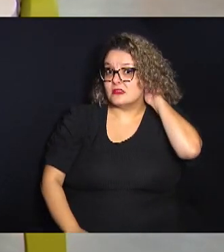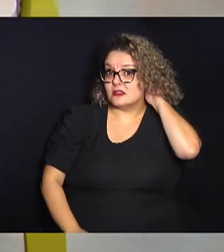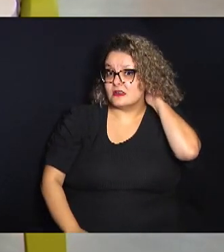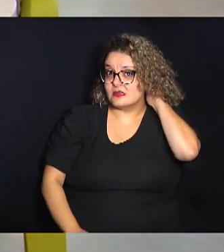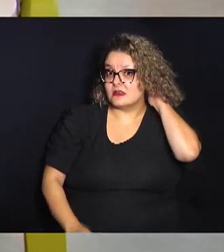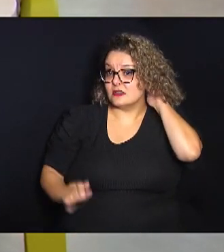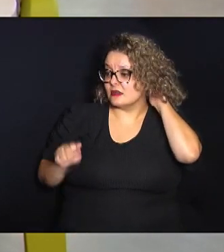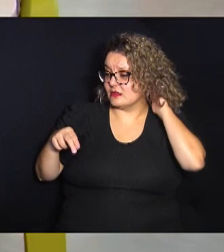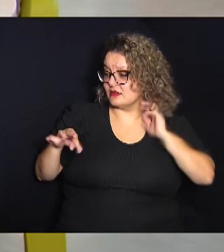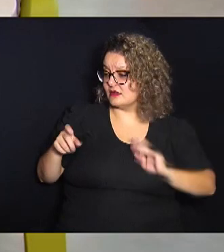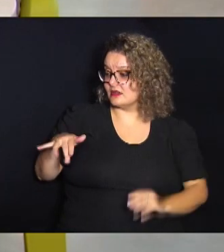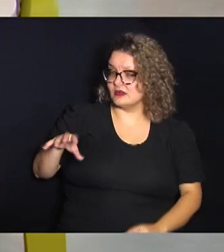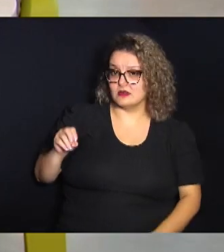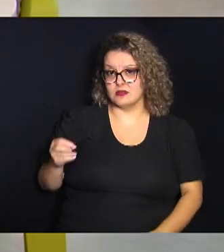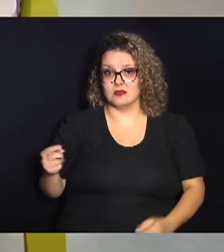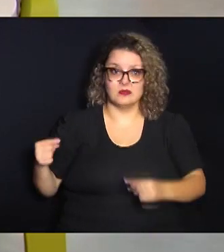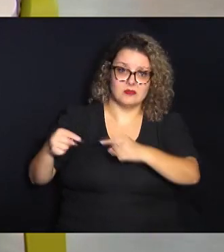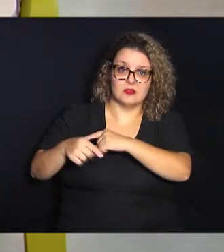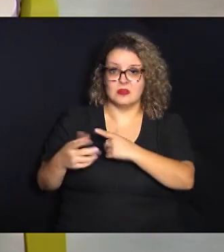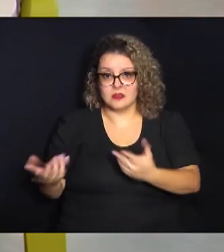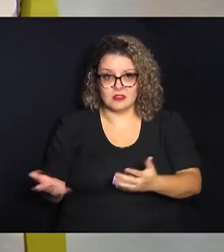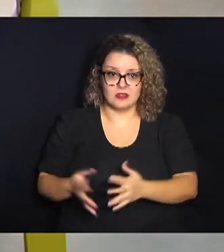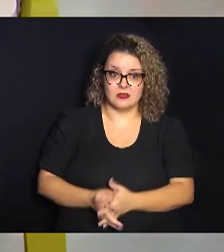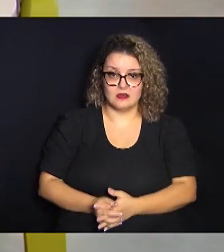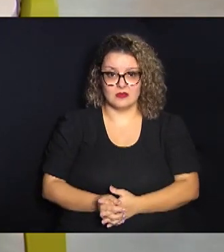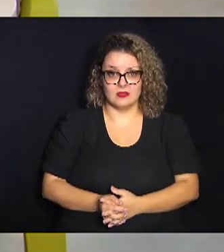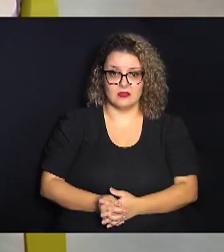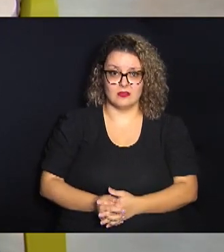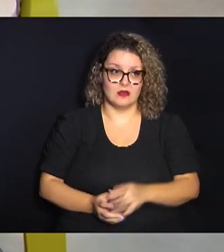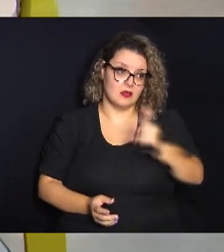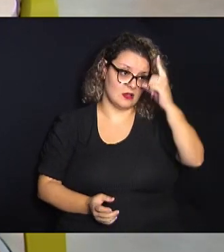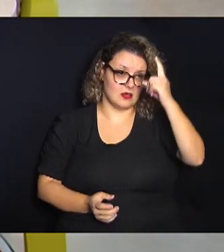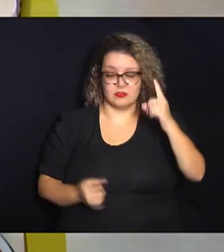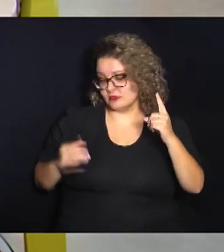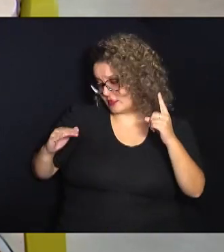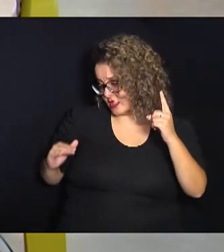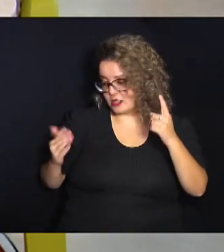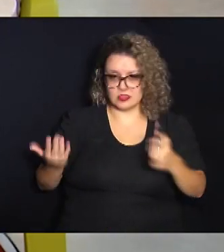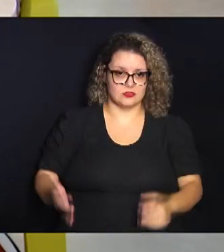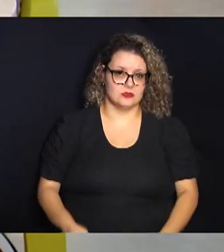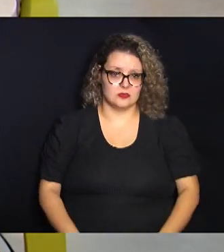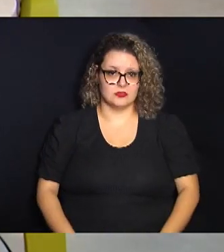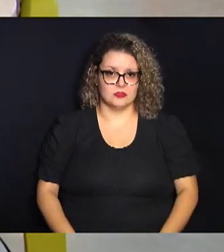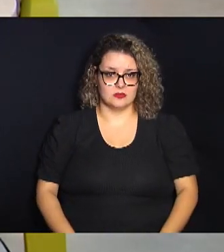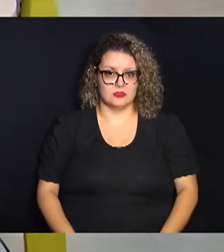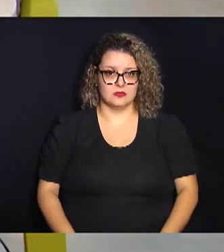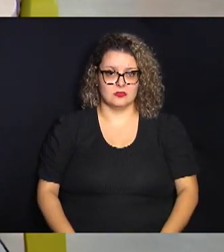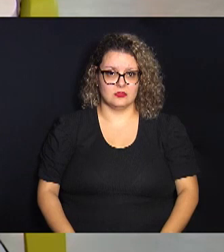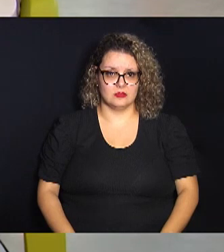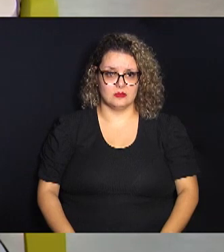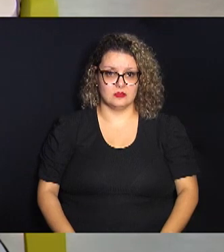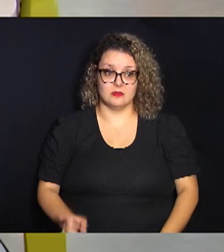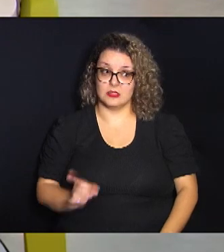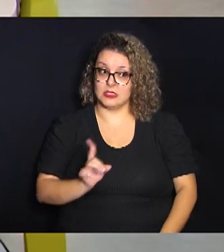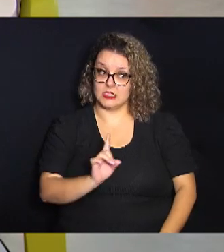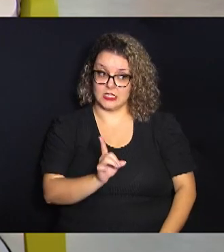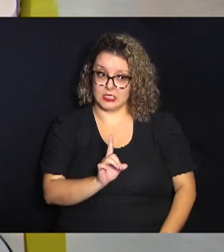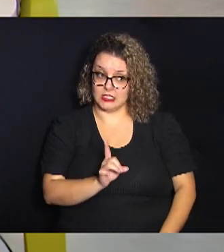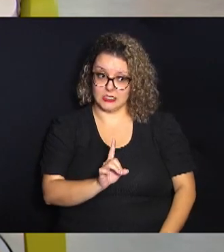antônimo é o contrário tipo alto e baixo e tudo mais dela não não